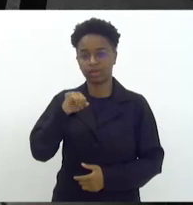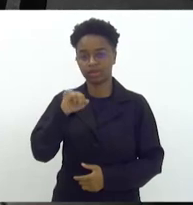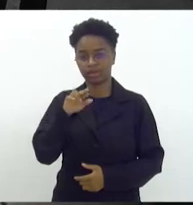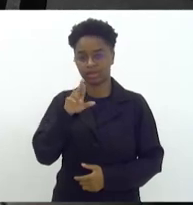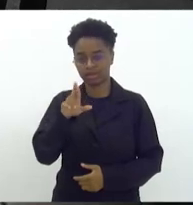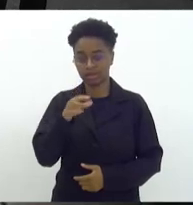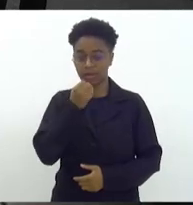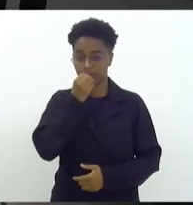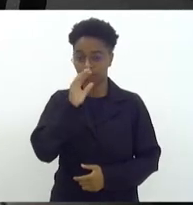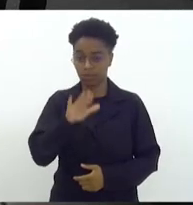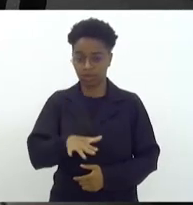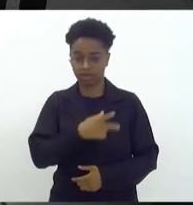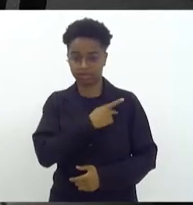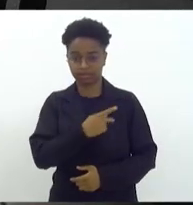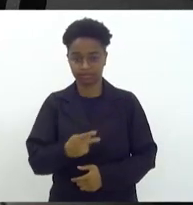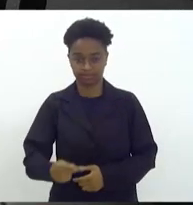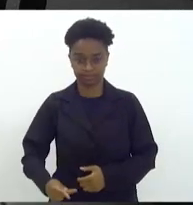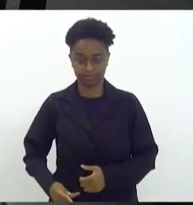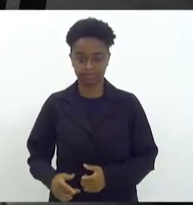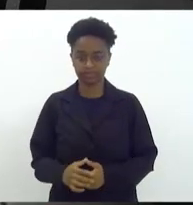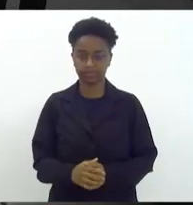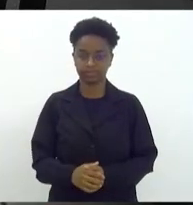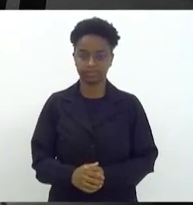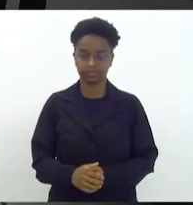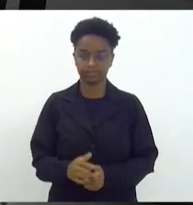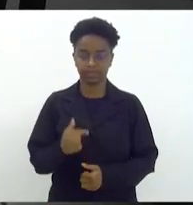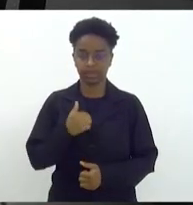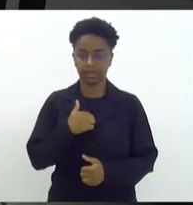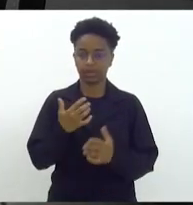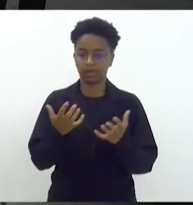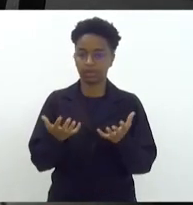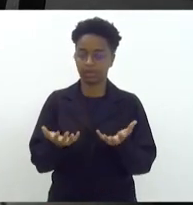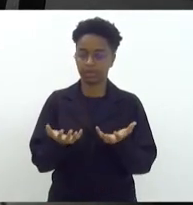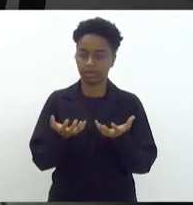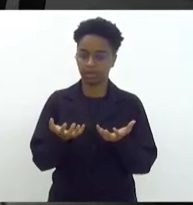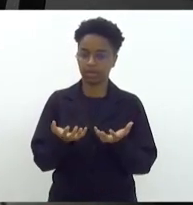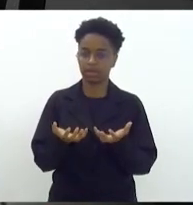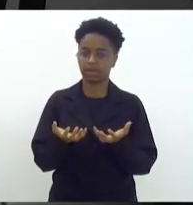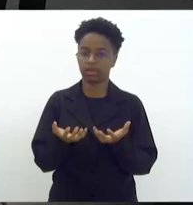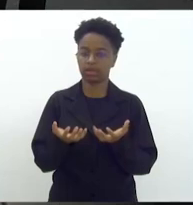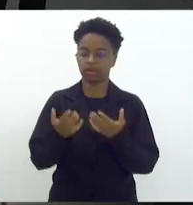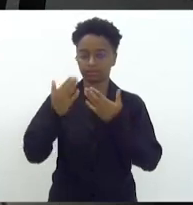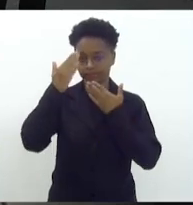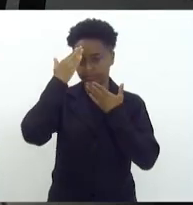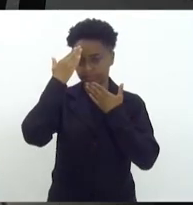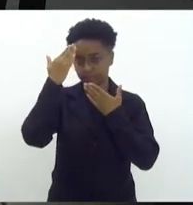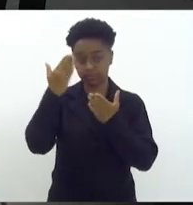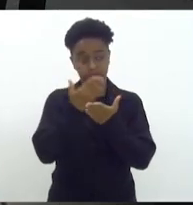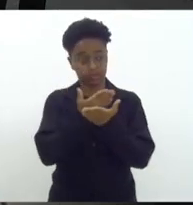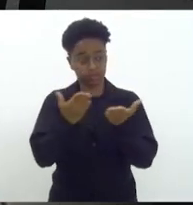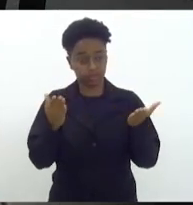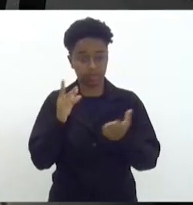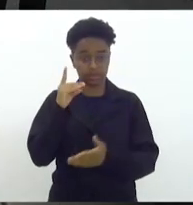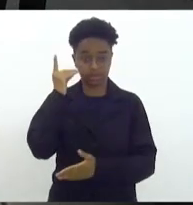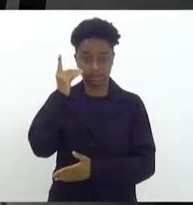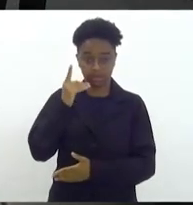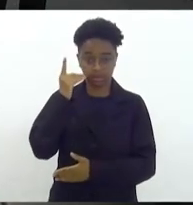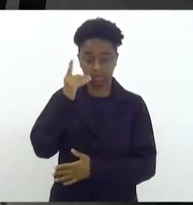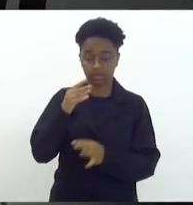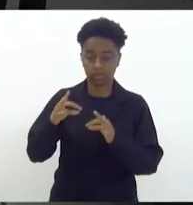Boa tarde, presidente. Eu queria que... agradecer a todos os deputados e deputadas